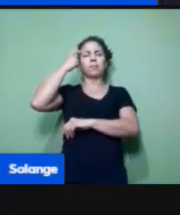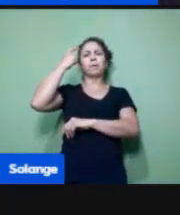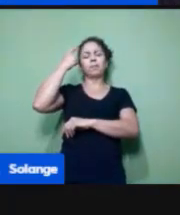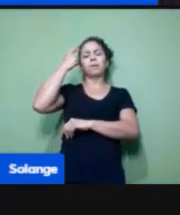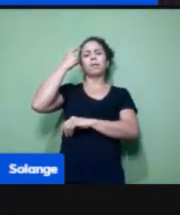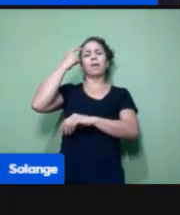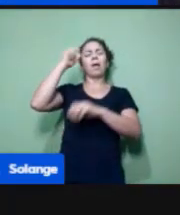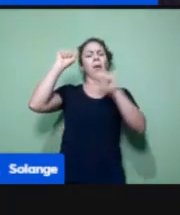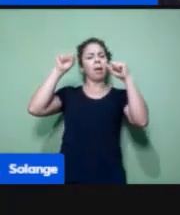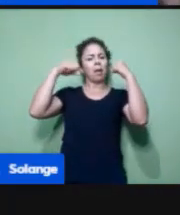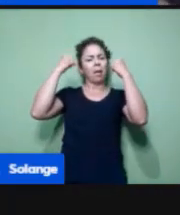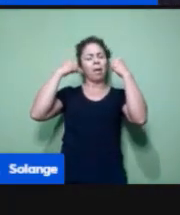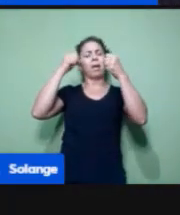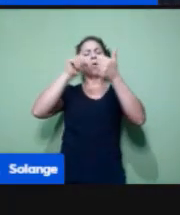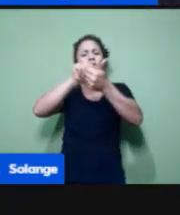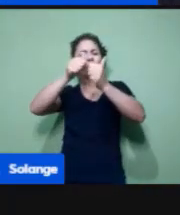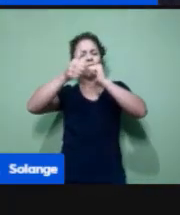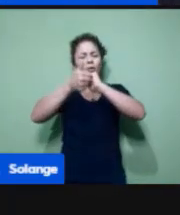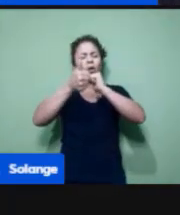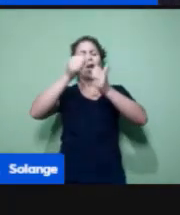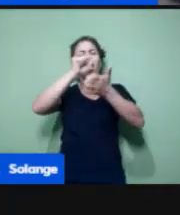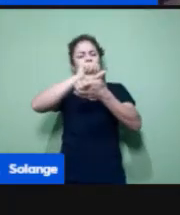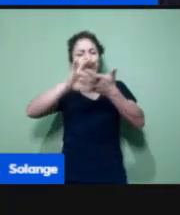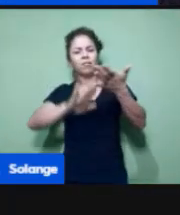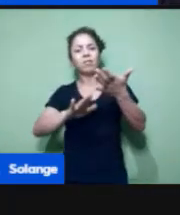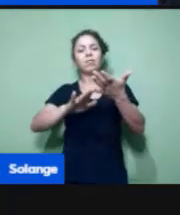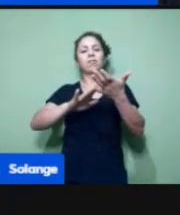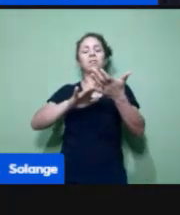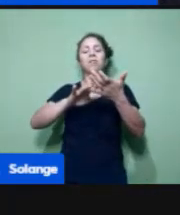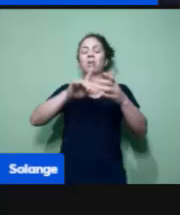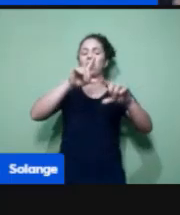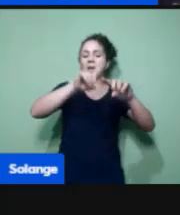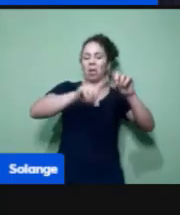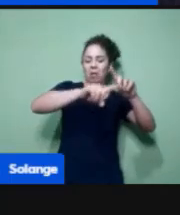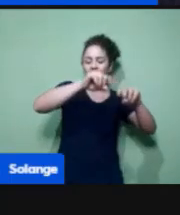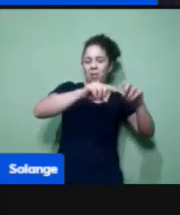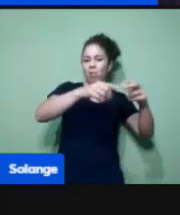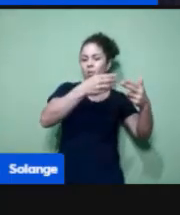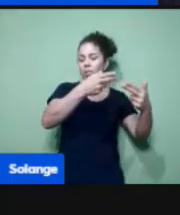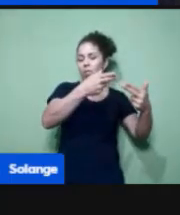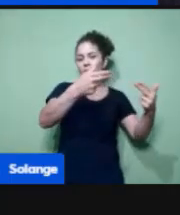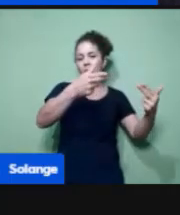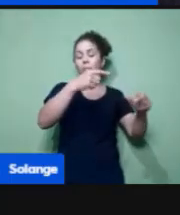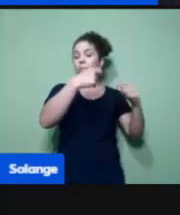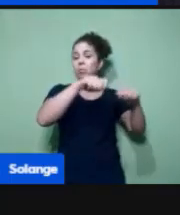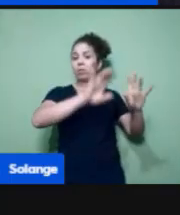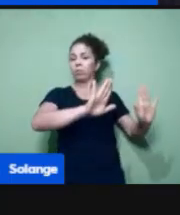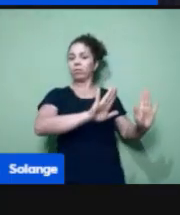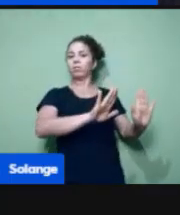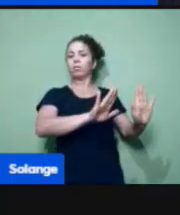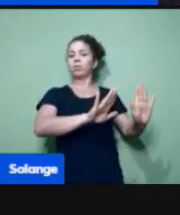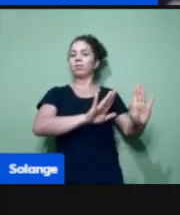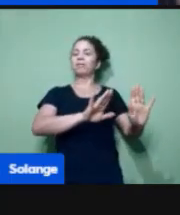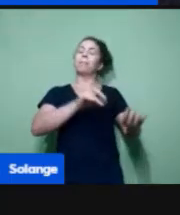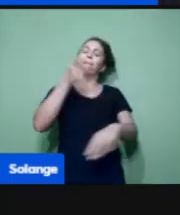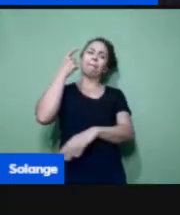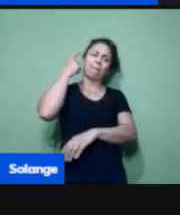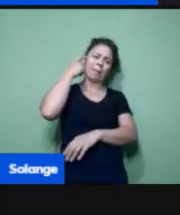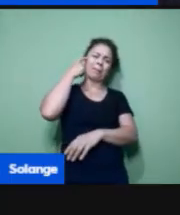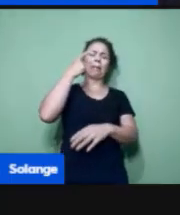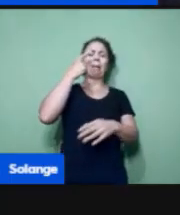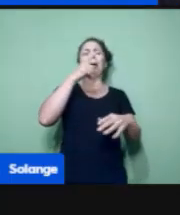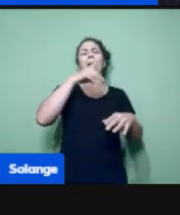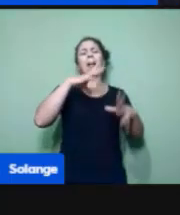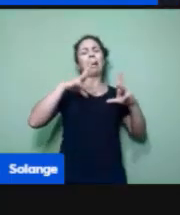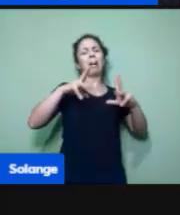só de material, porque você também vai ter que, lembra, higienizar esse material. Então, às vezes, você fala, nossa, eu perco